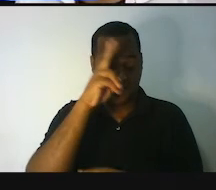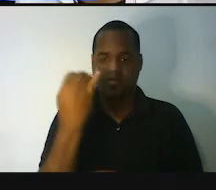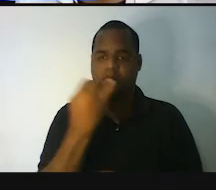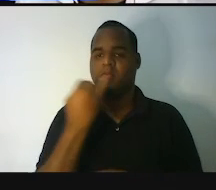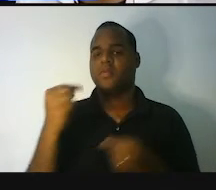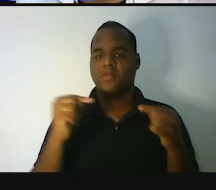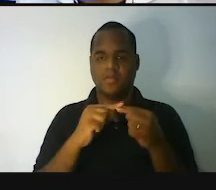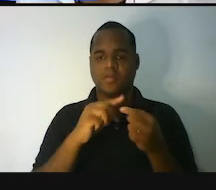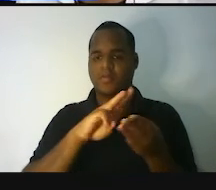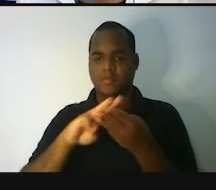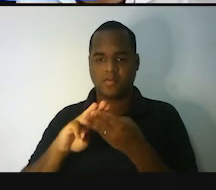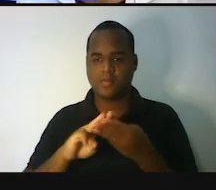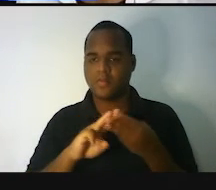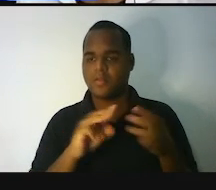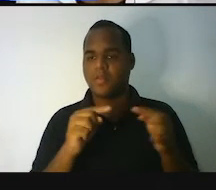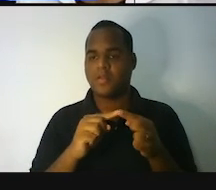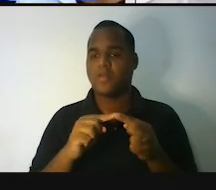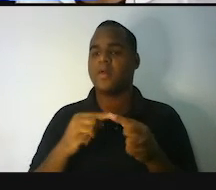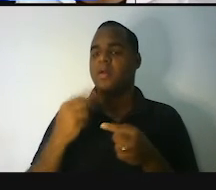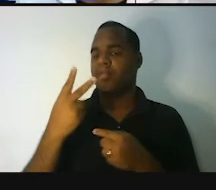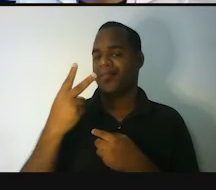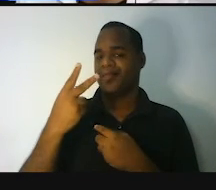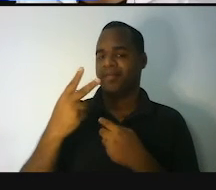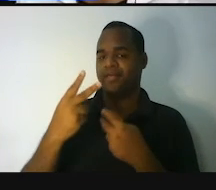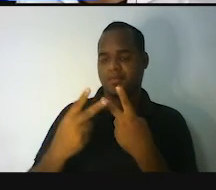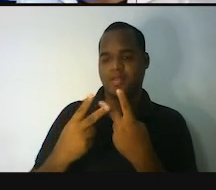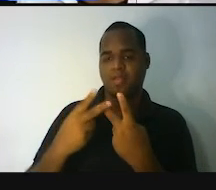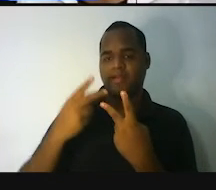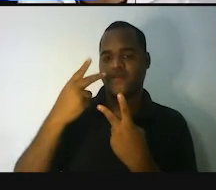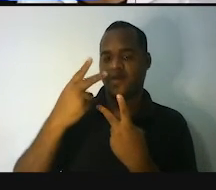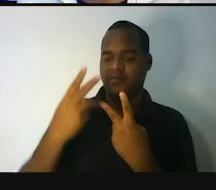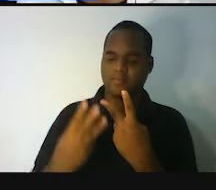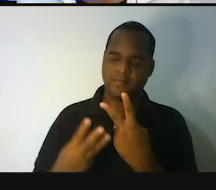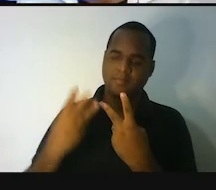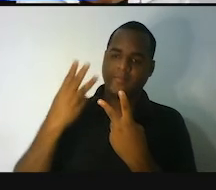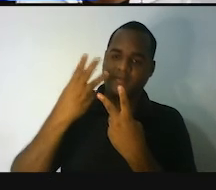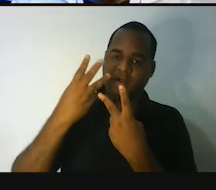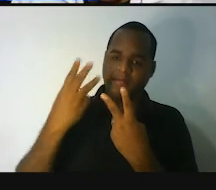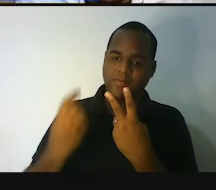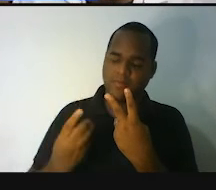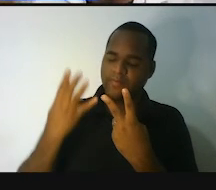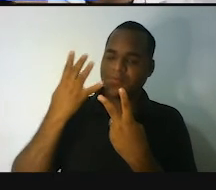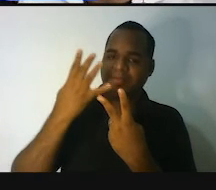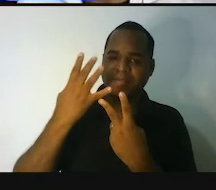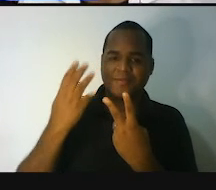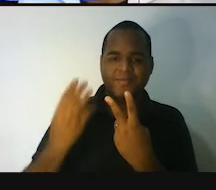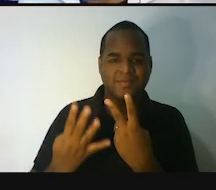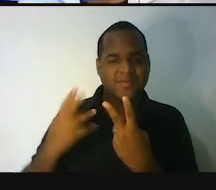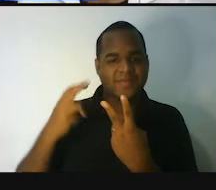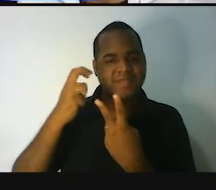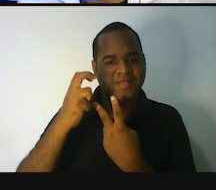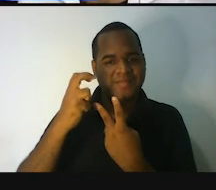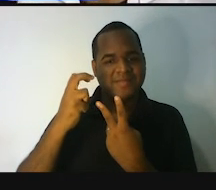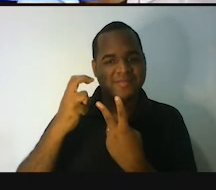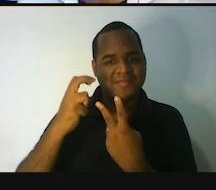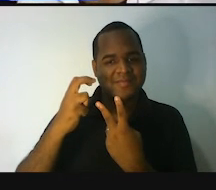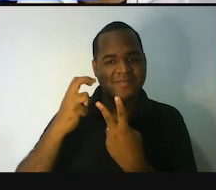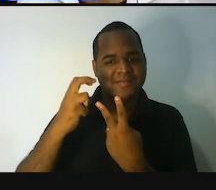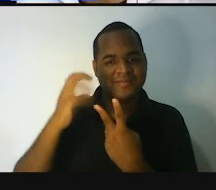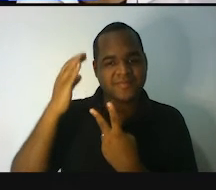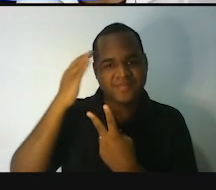operação matemática chamada potenciação. Professor, me lembra aí o que é potenciação?